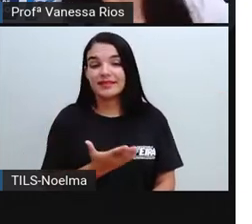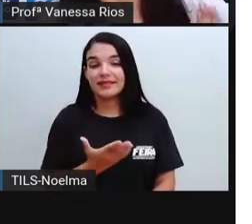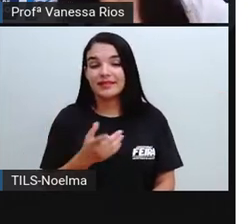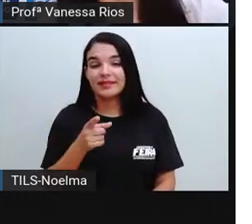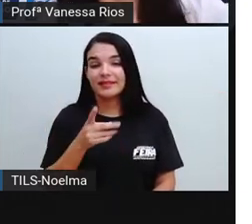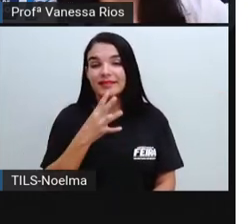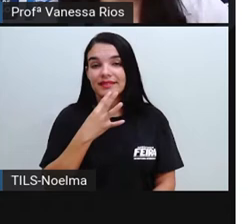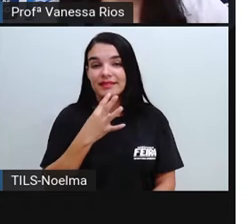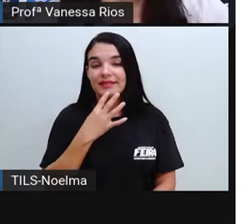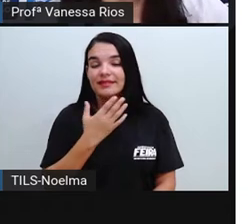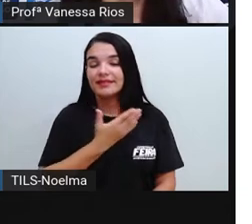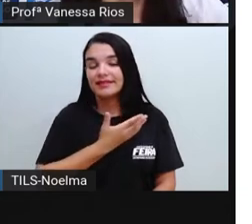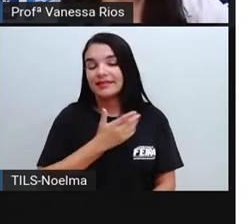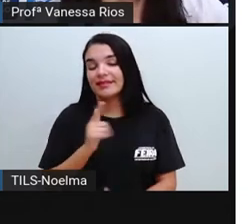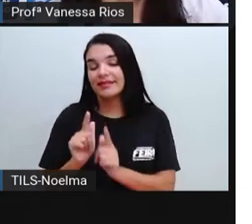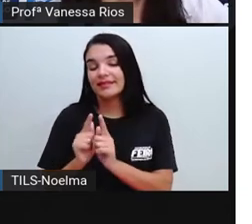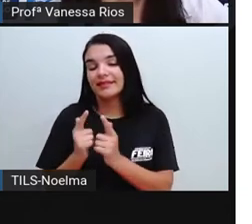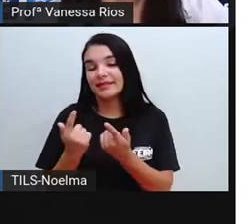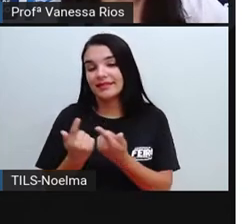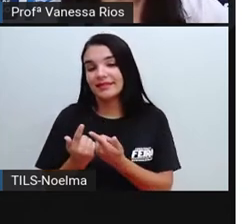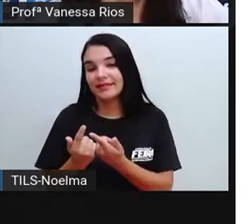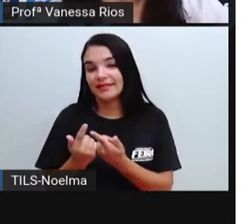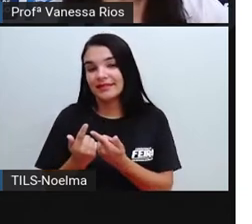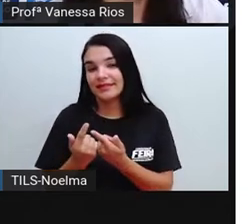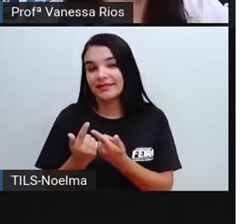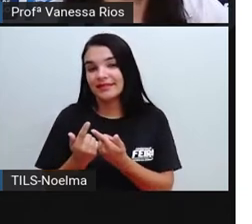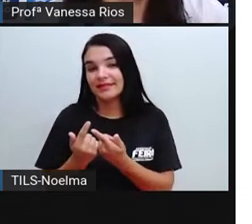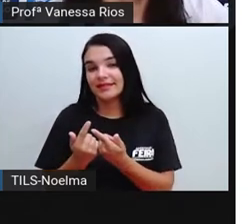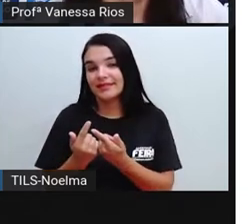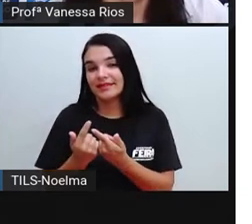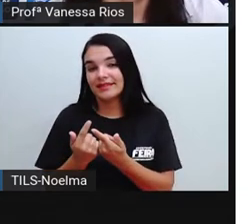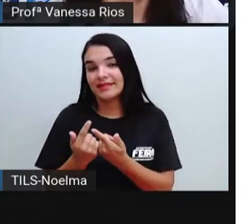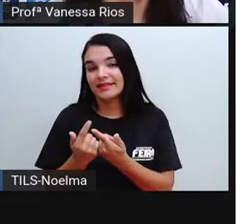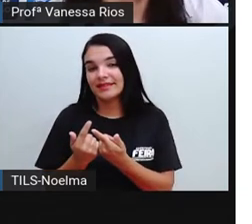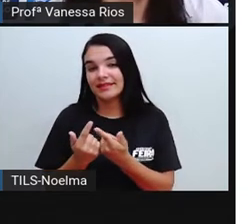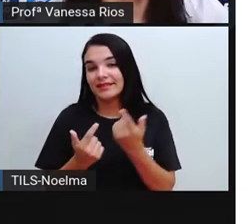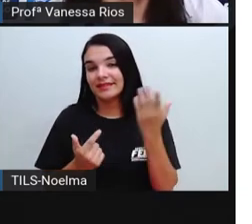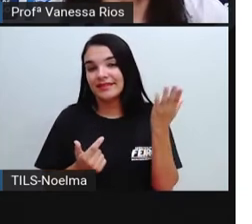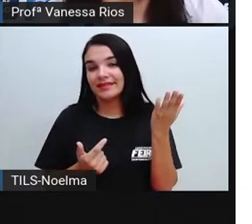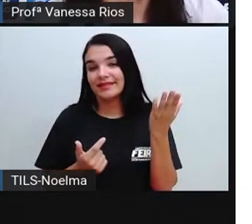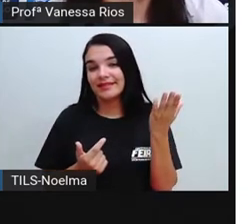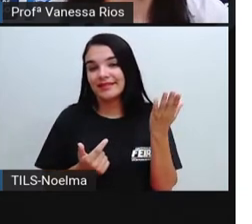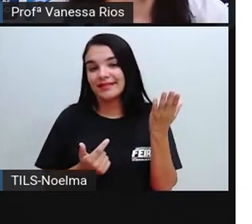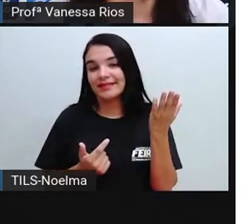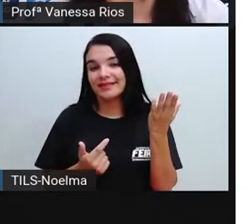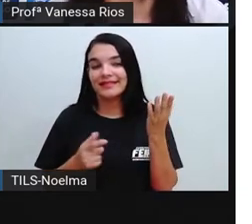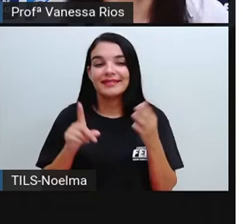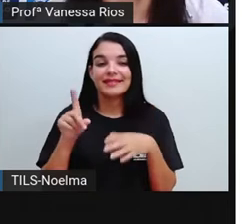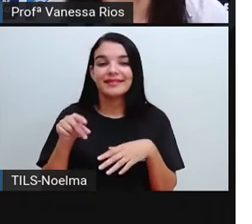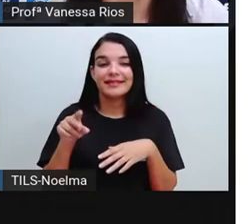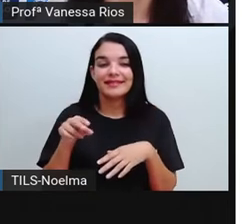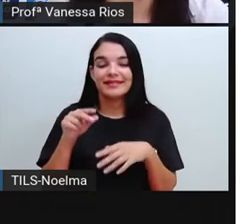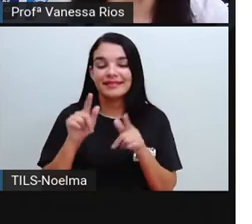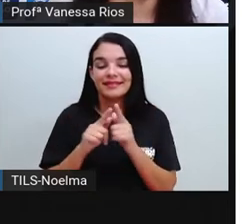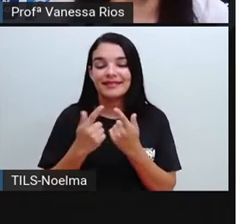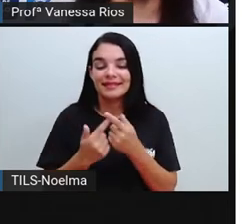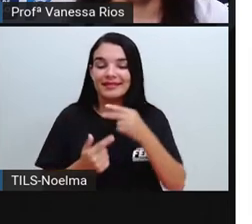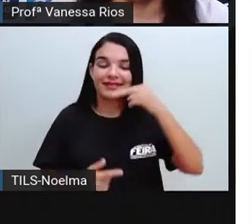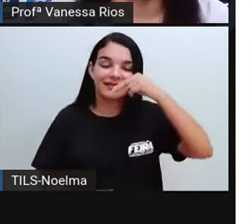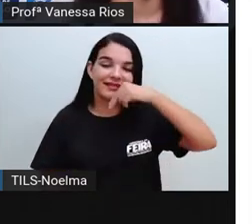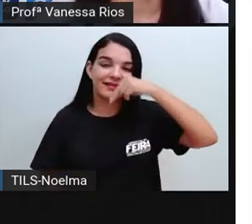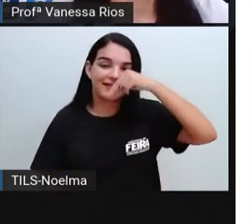Vocês conhecem essa turma? Conhecem? Olhem só. Essa turma aí é a turma da